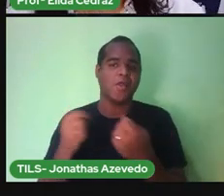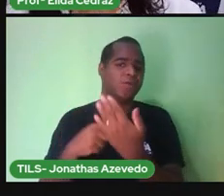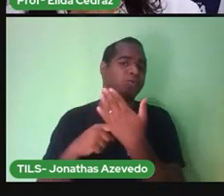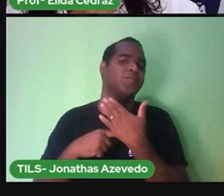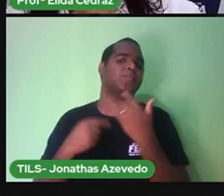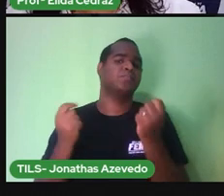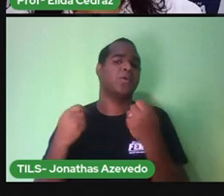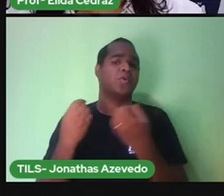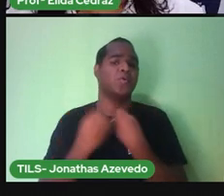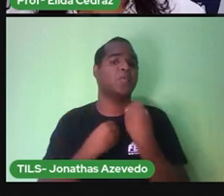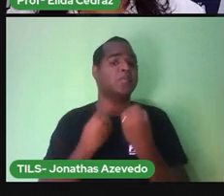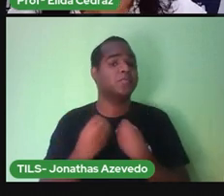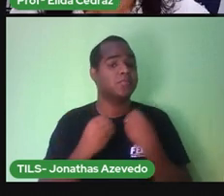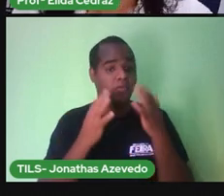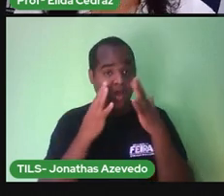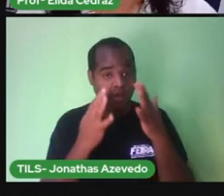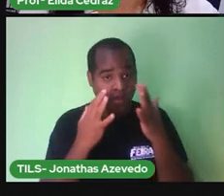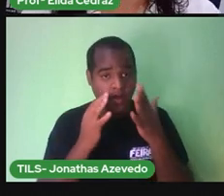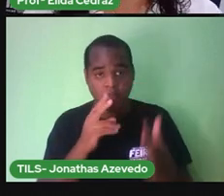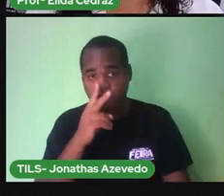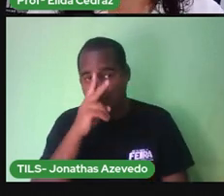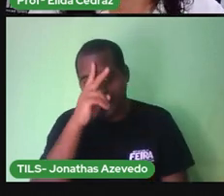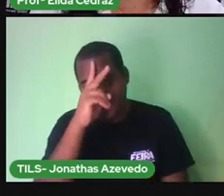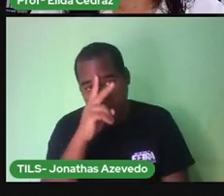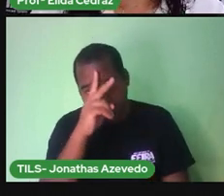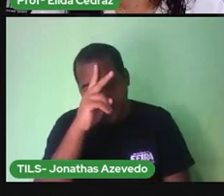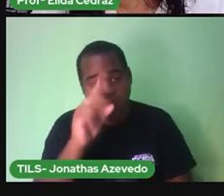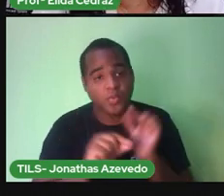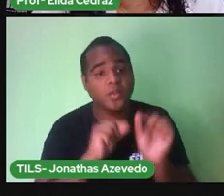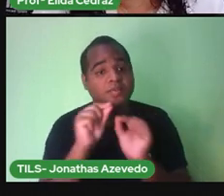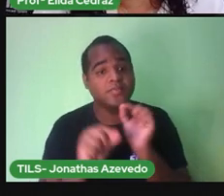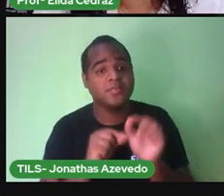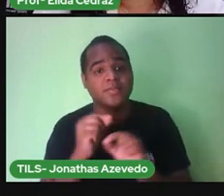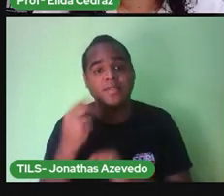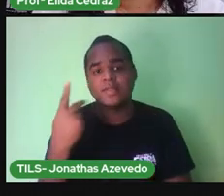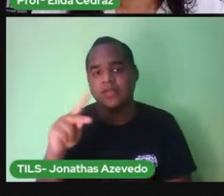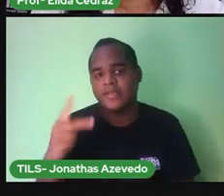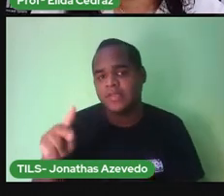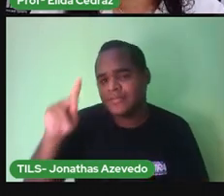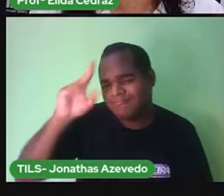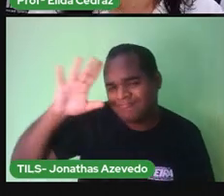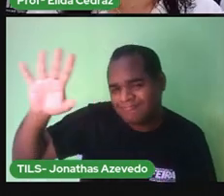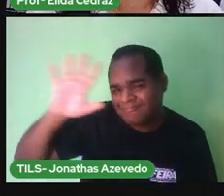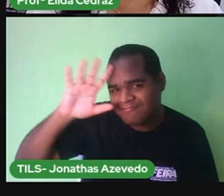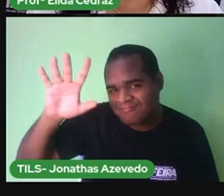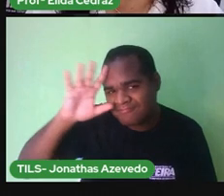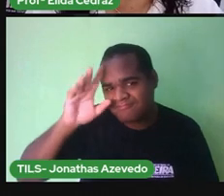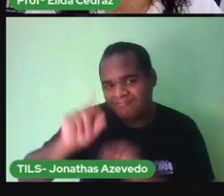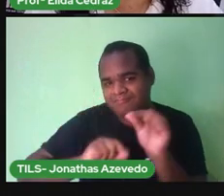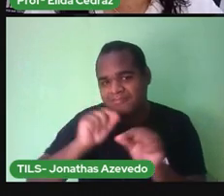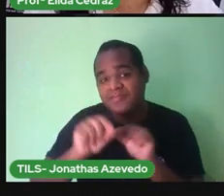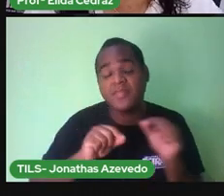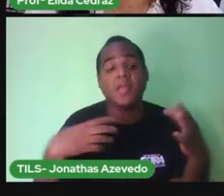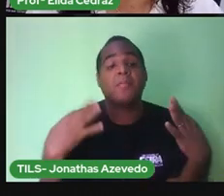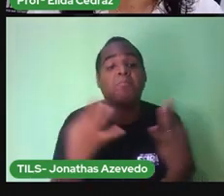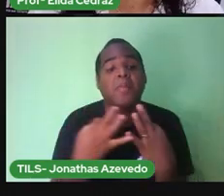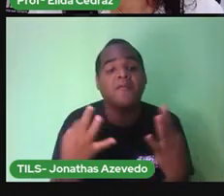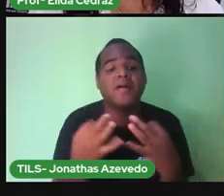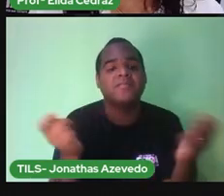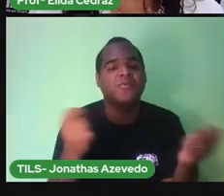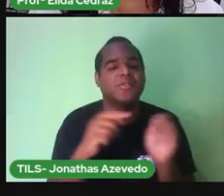Se você prestou atenção na historinha O mede palmo teve uma ideia genial para ajudar a sua amiga